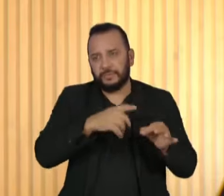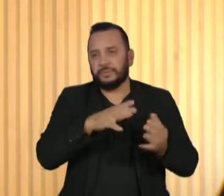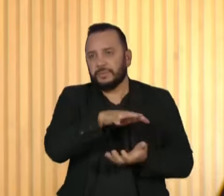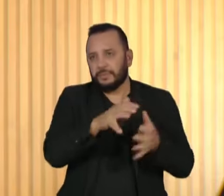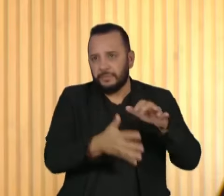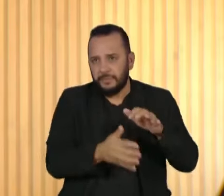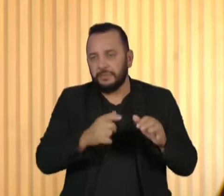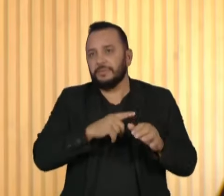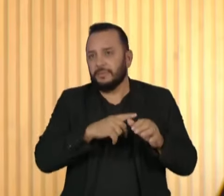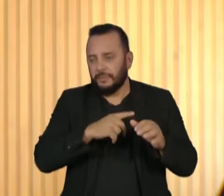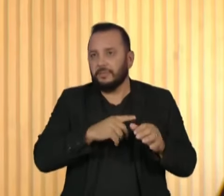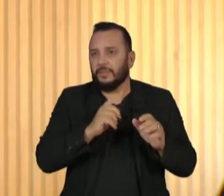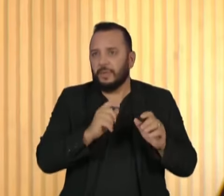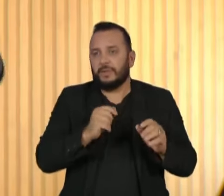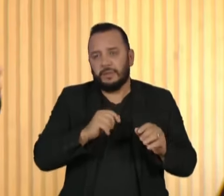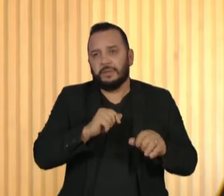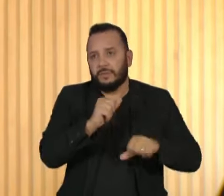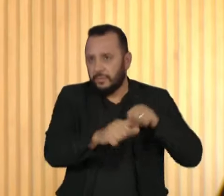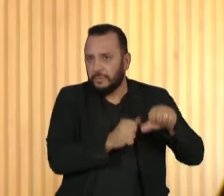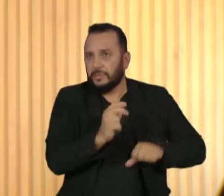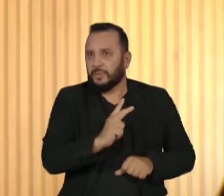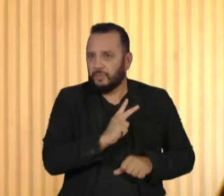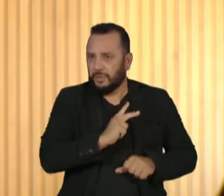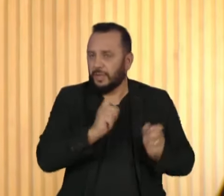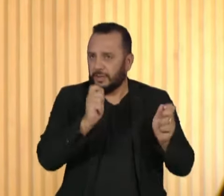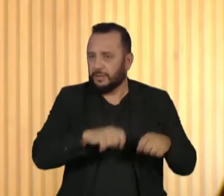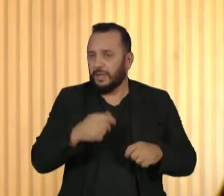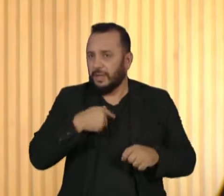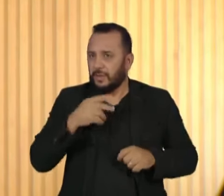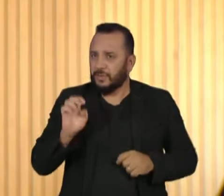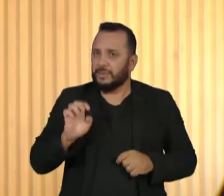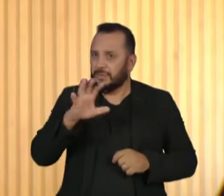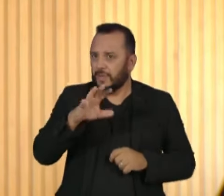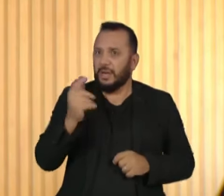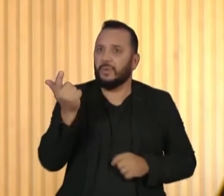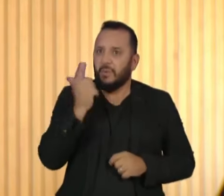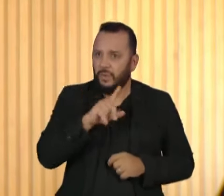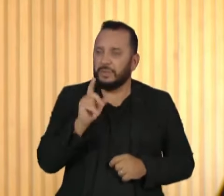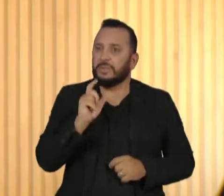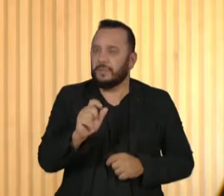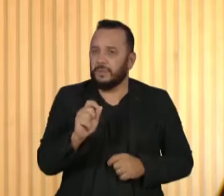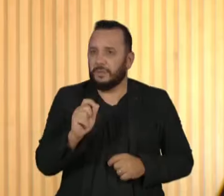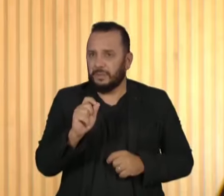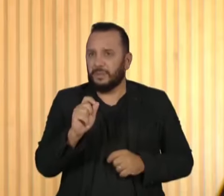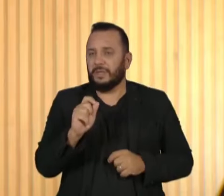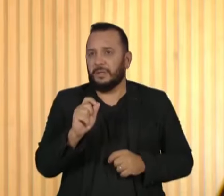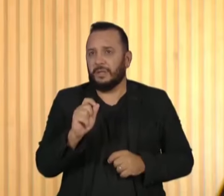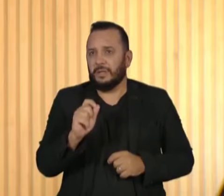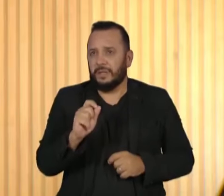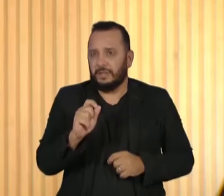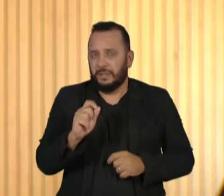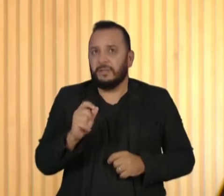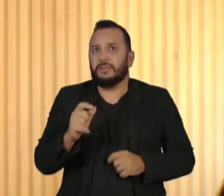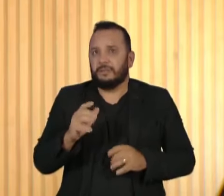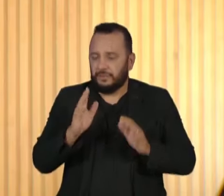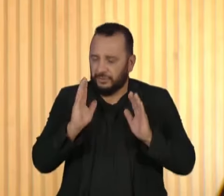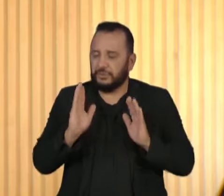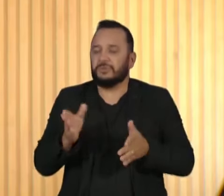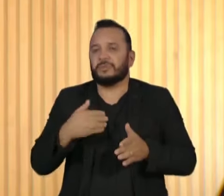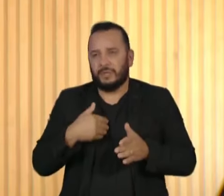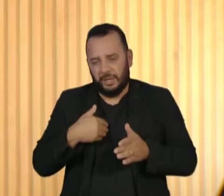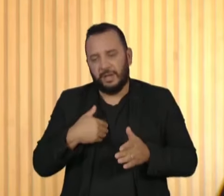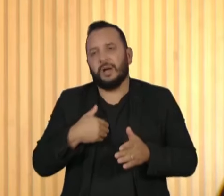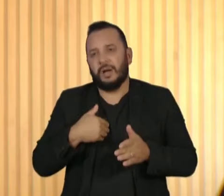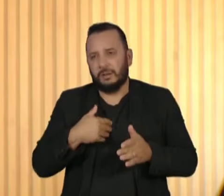reestruturação da máquina pública, privatizações que deram ao Estado fôlego para poder estar agora, como eu disse, reequipando o corpo de